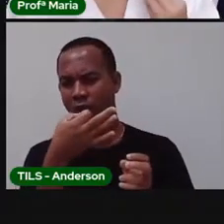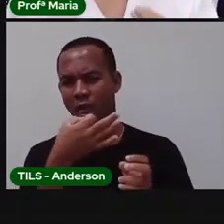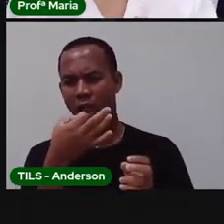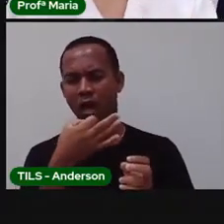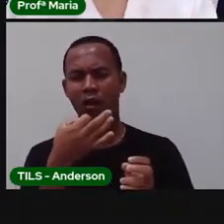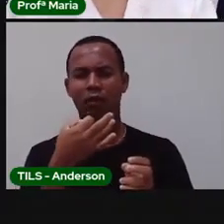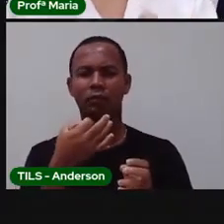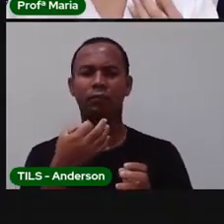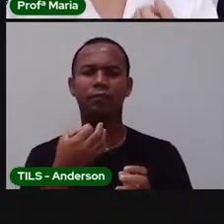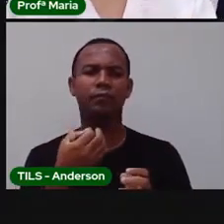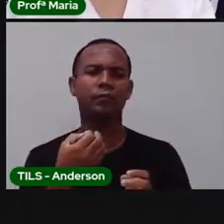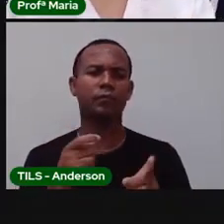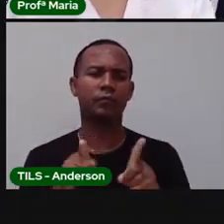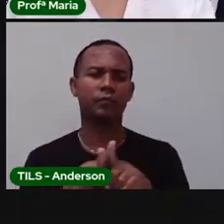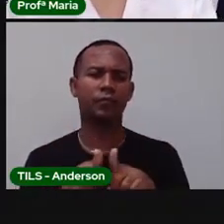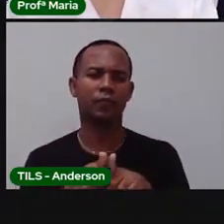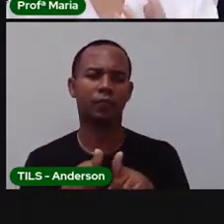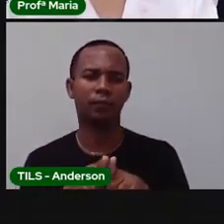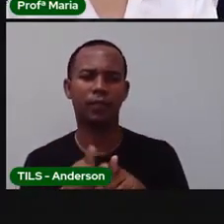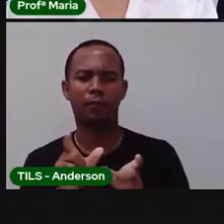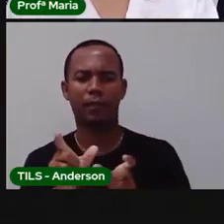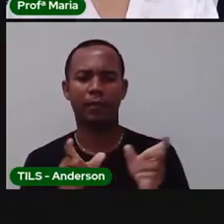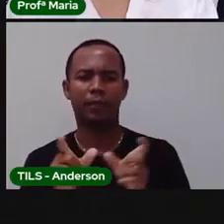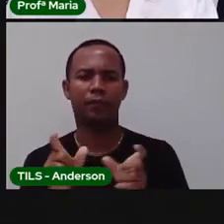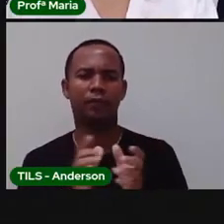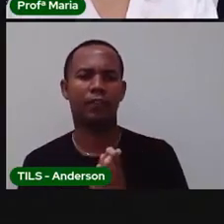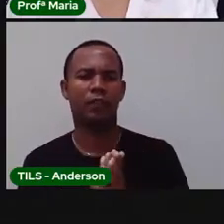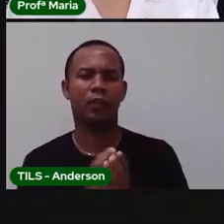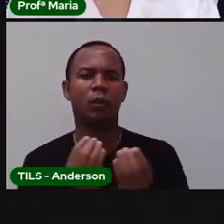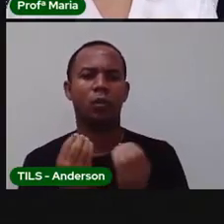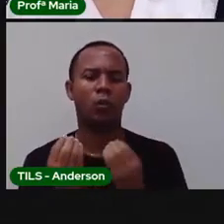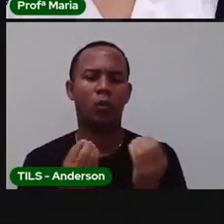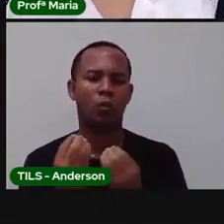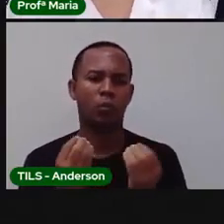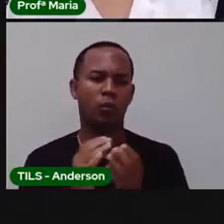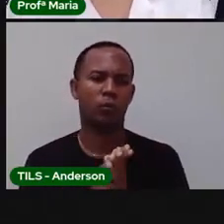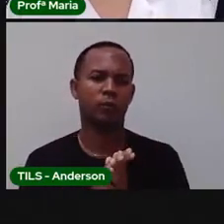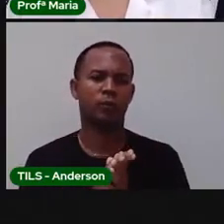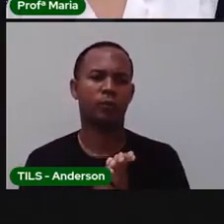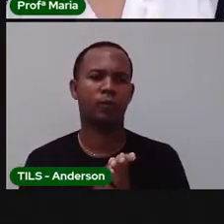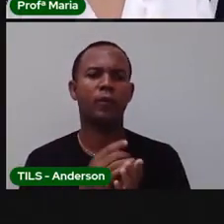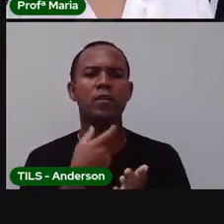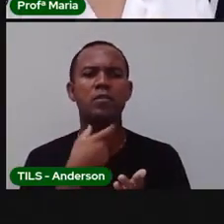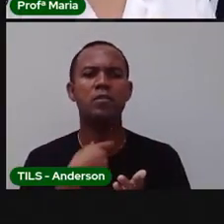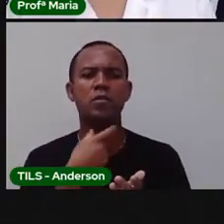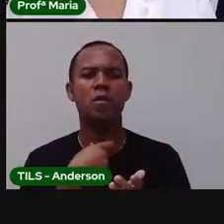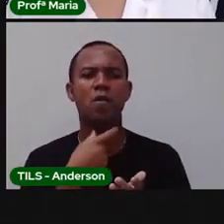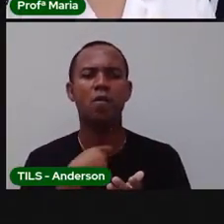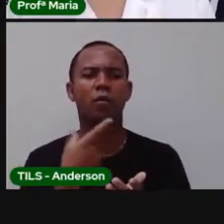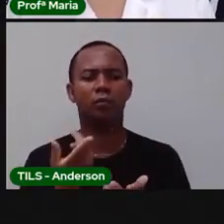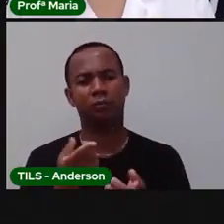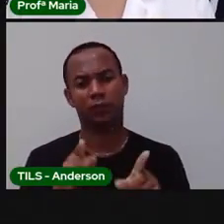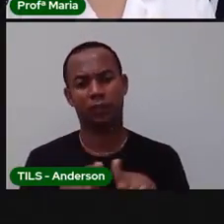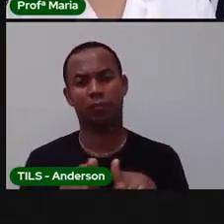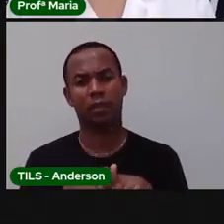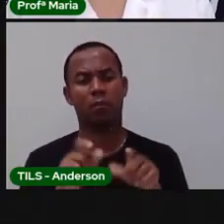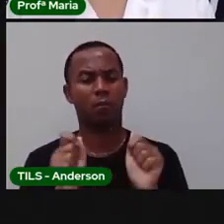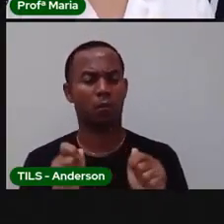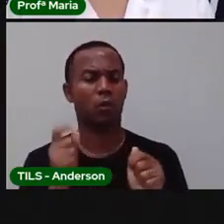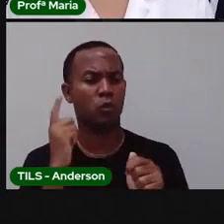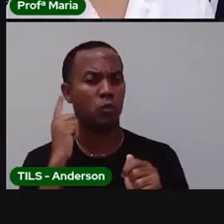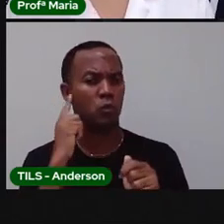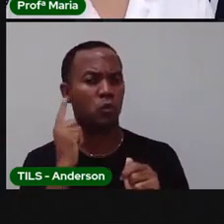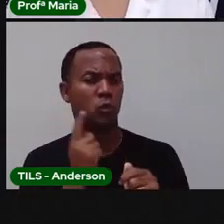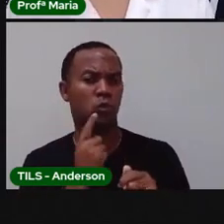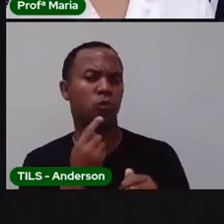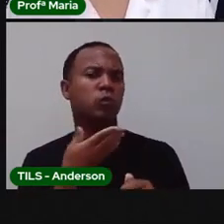movimentos com a boca. Porque a sílaba é o som que você faz. Então, a palavra é bola. Mas